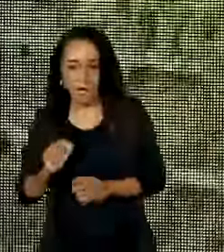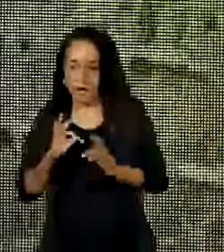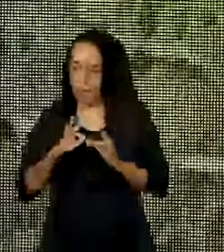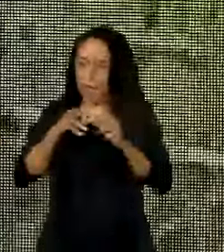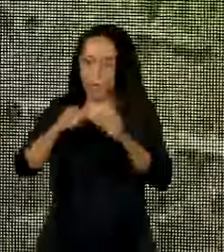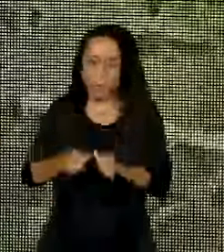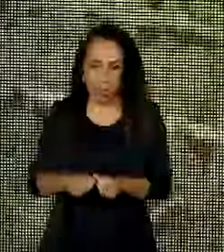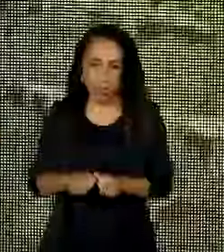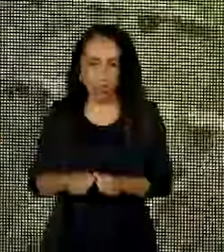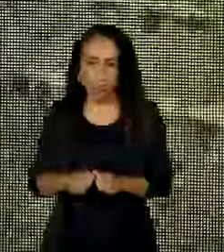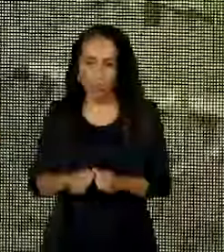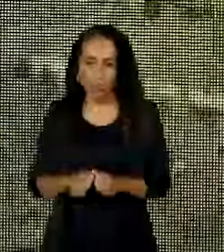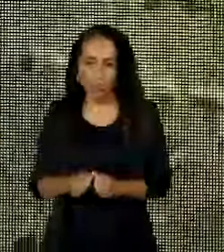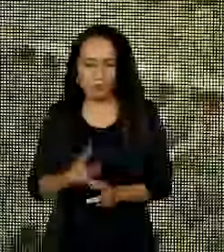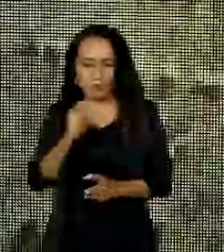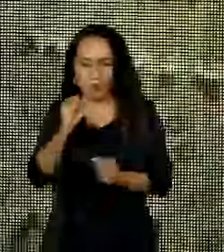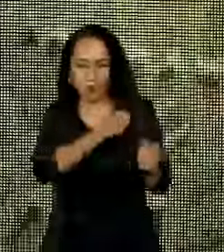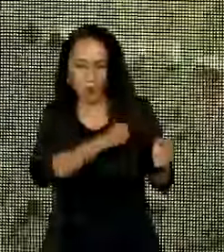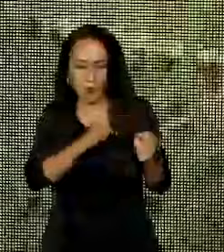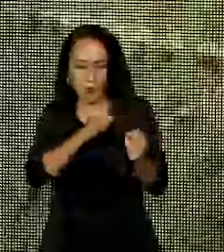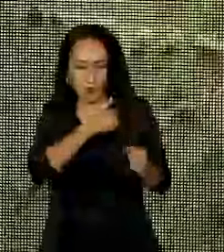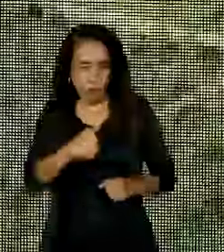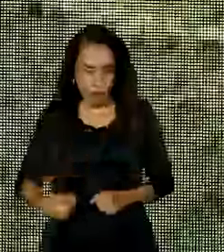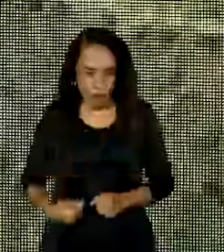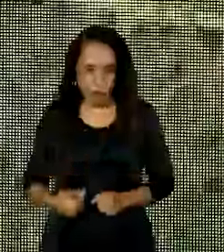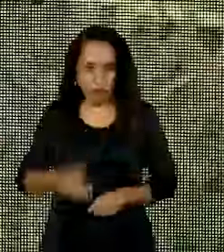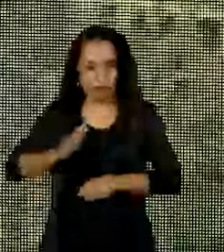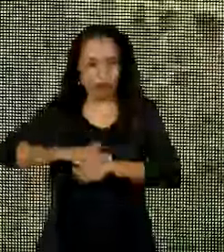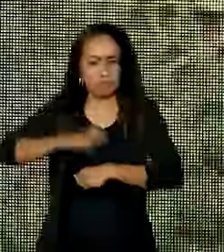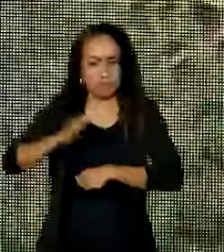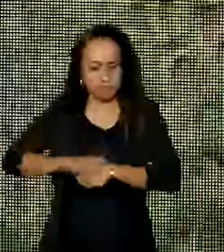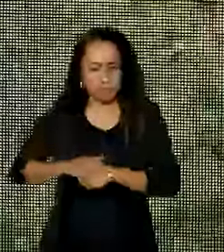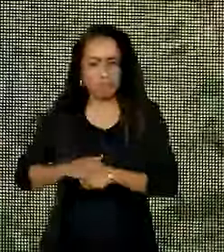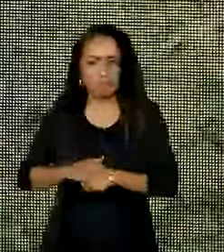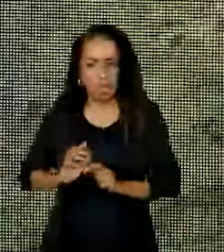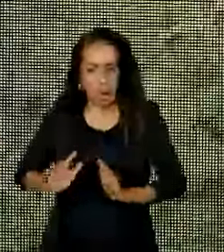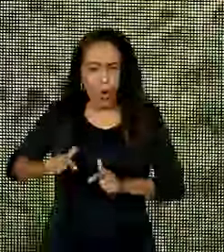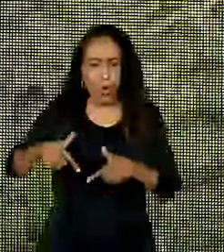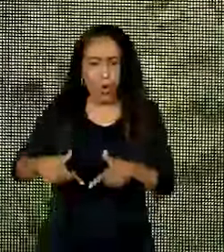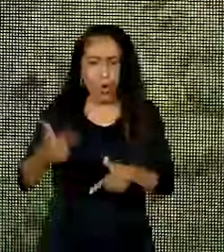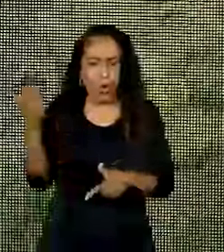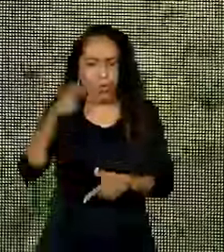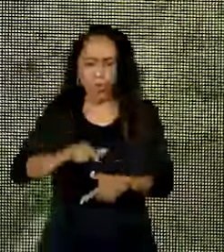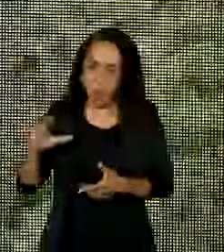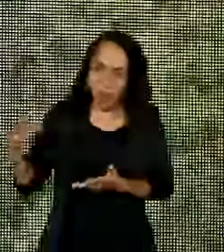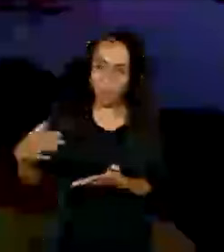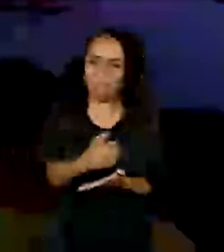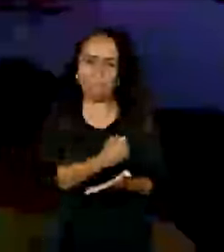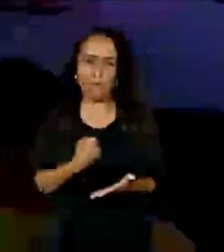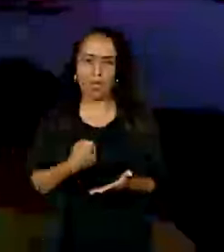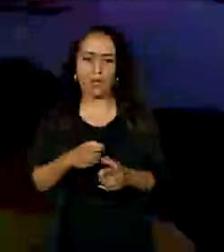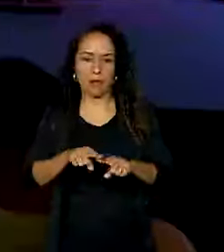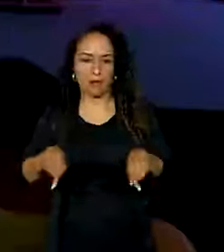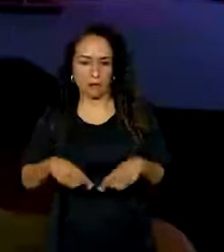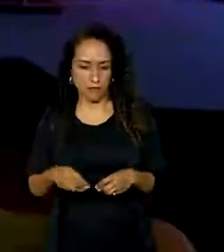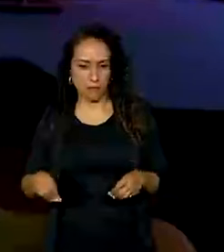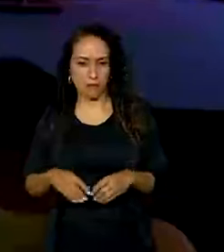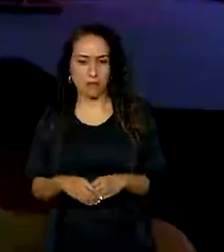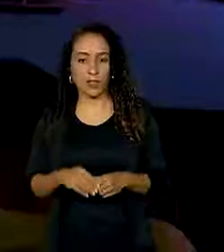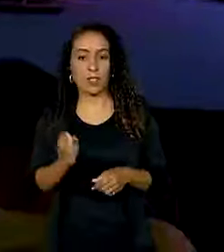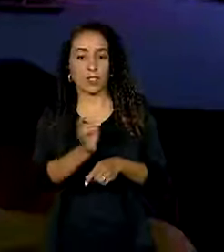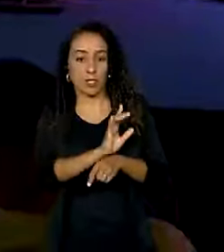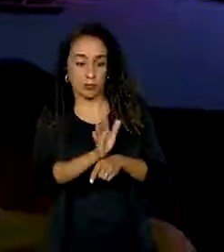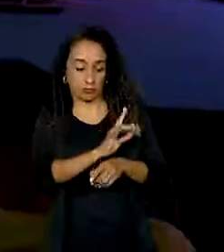a força governamental para cumprir missão institucional, a gente conseguiu tomar de volta essa vila. O documentário